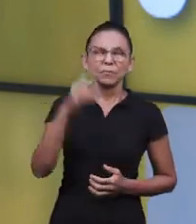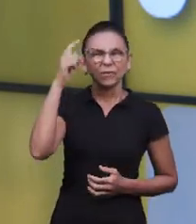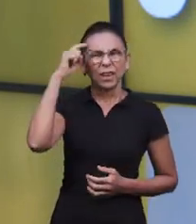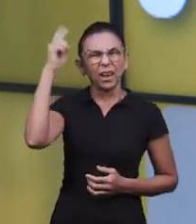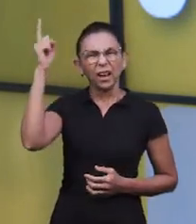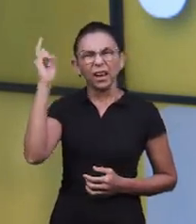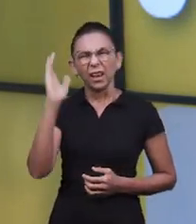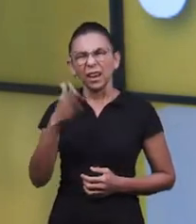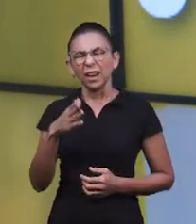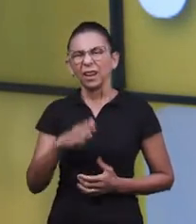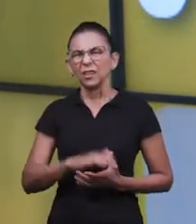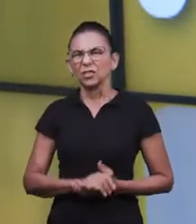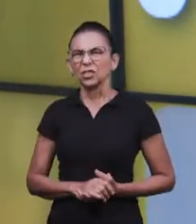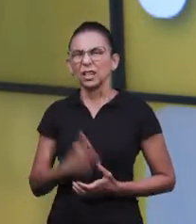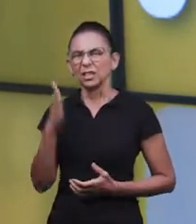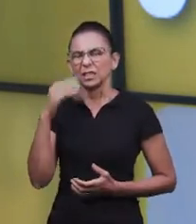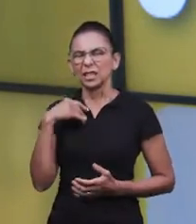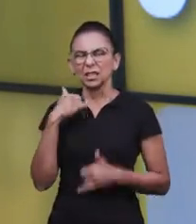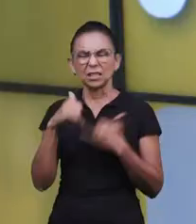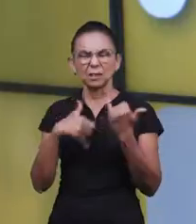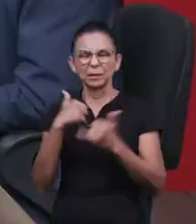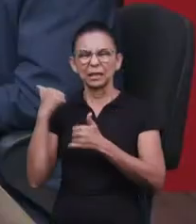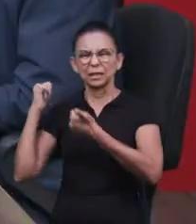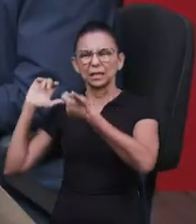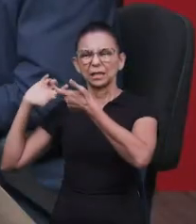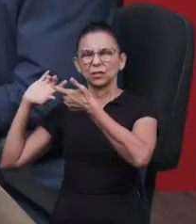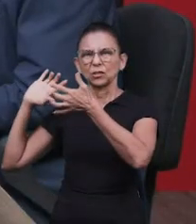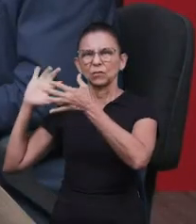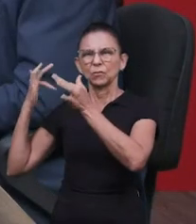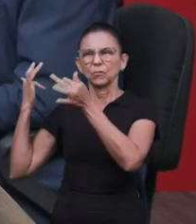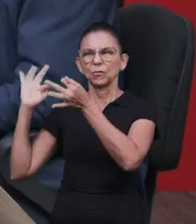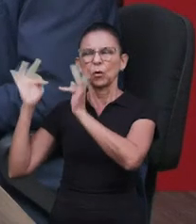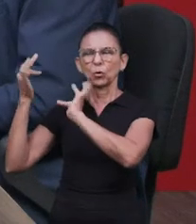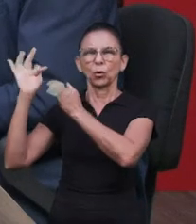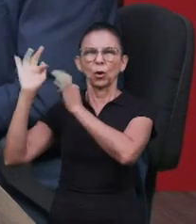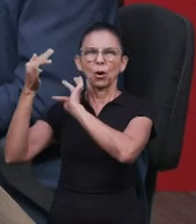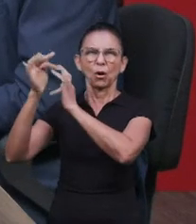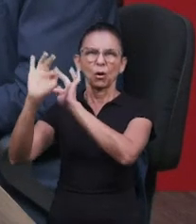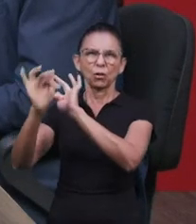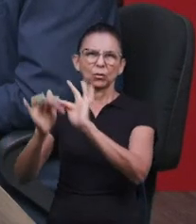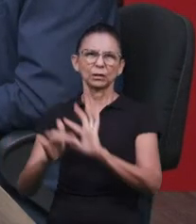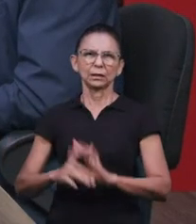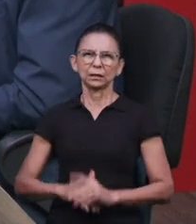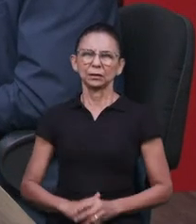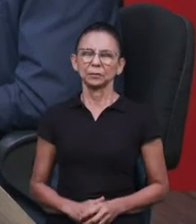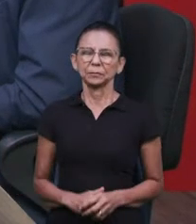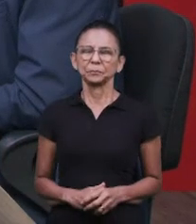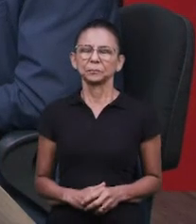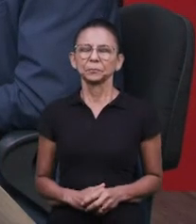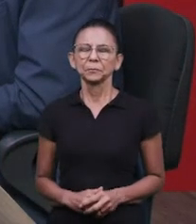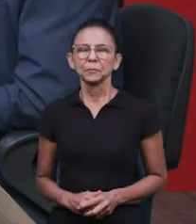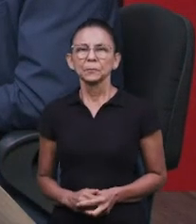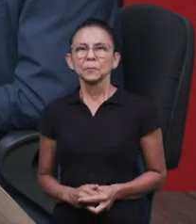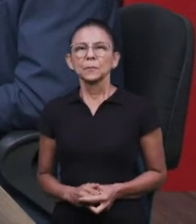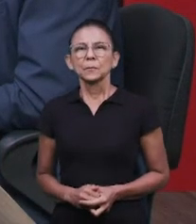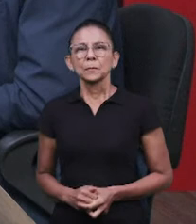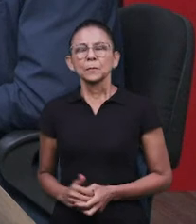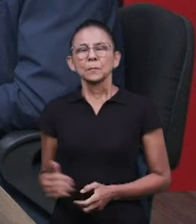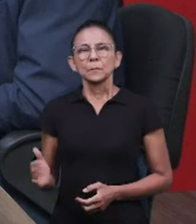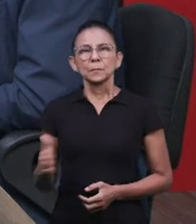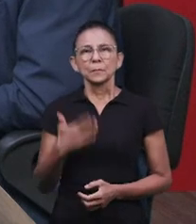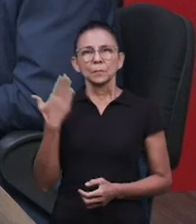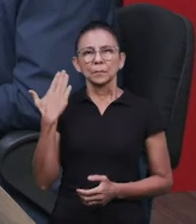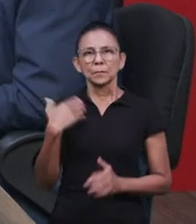folclórica, como outras. Carnaval, né? É, tem que lembrar que aqui, no século VI,